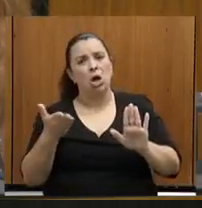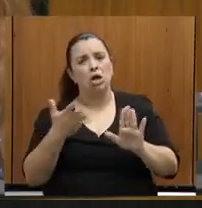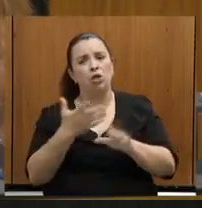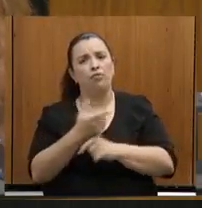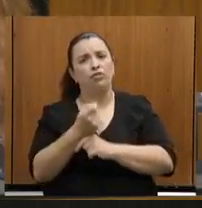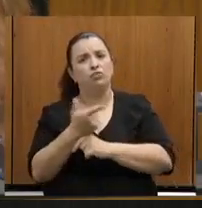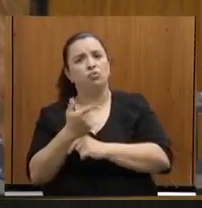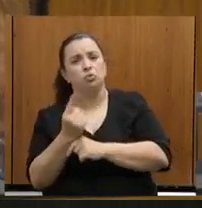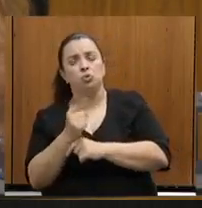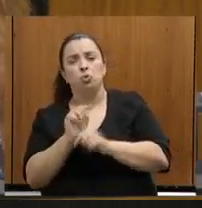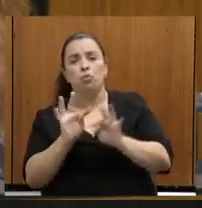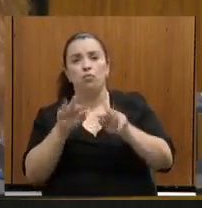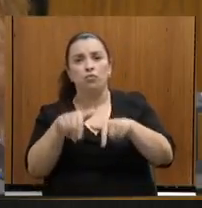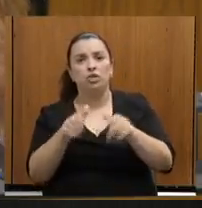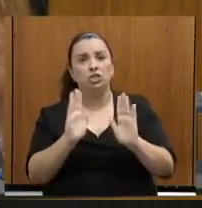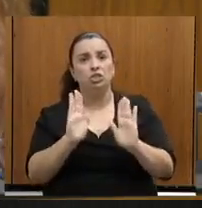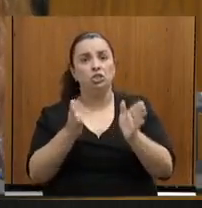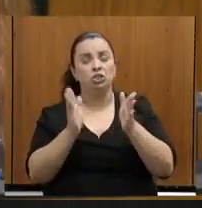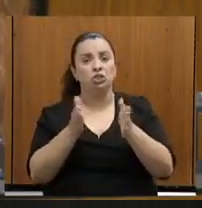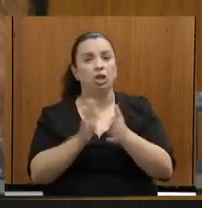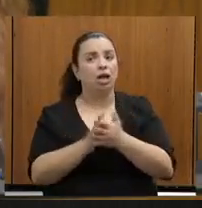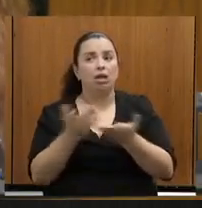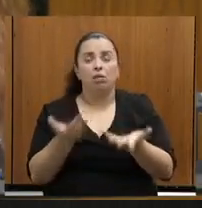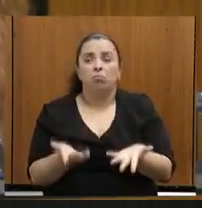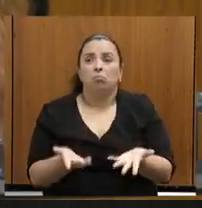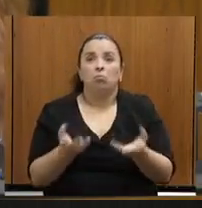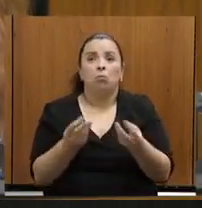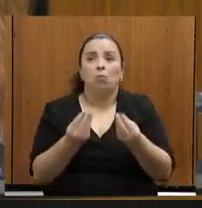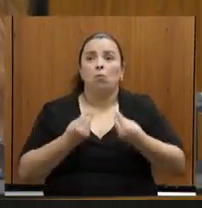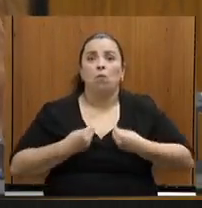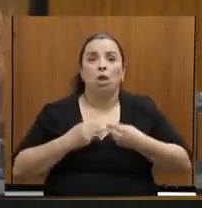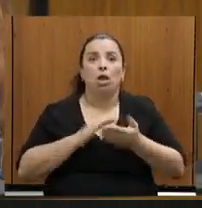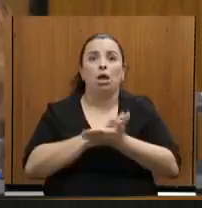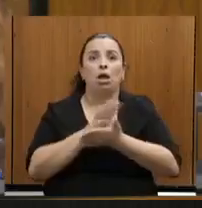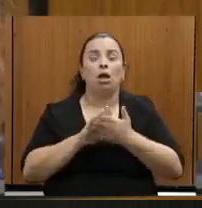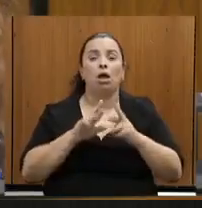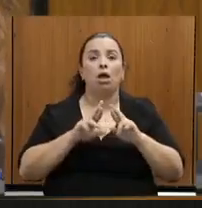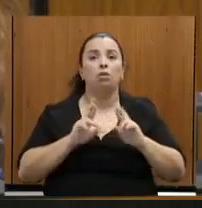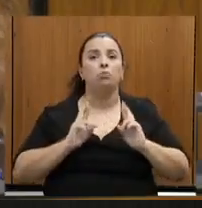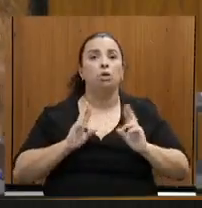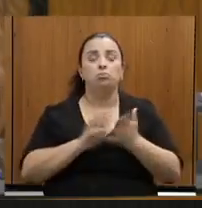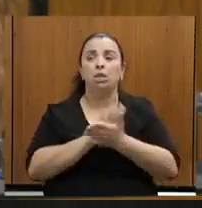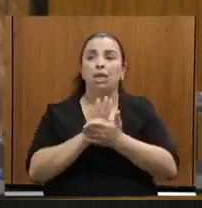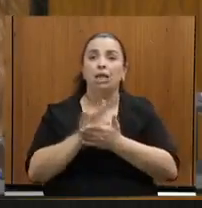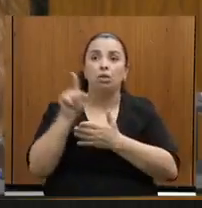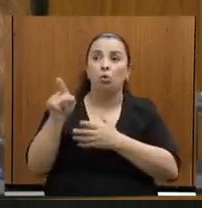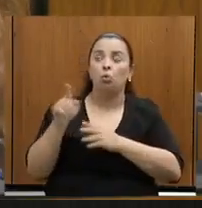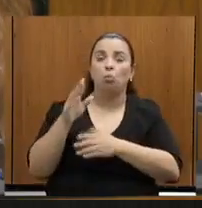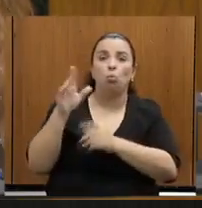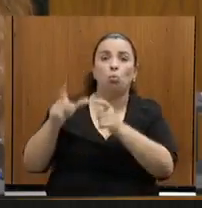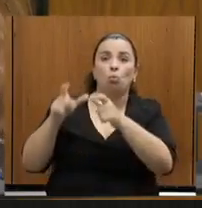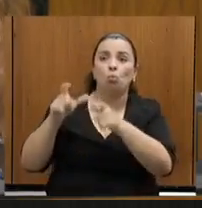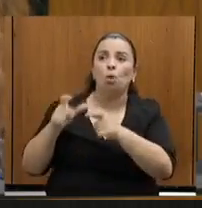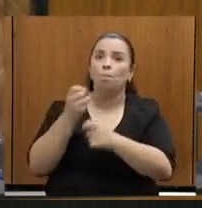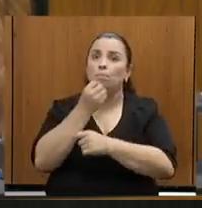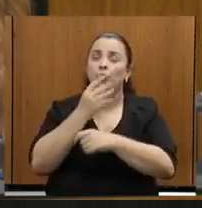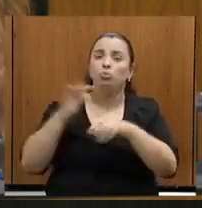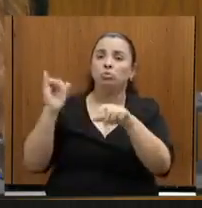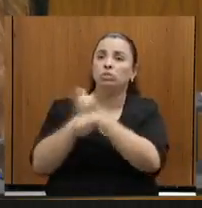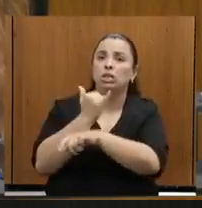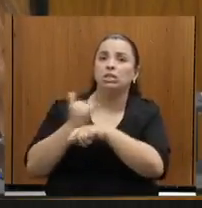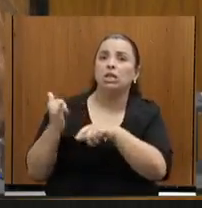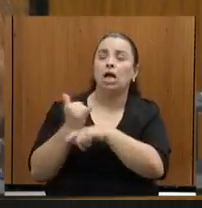Serra do Curral, que é tão necessária, tão importante e tão estratégica para o nosso futuro, para nós termos água,